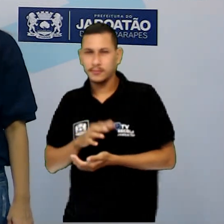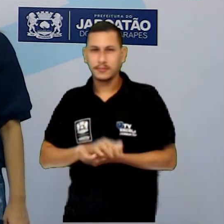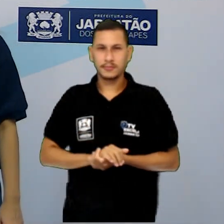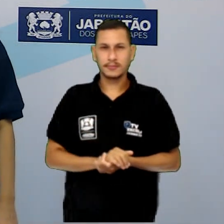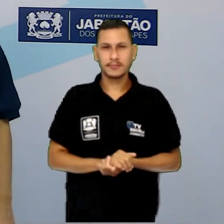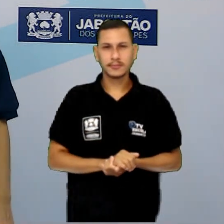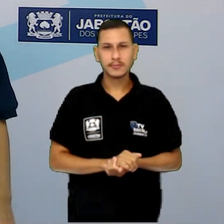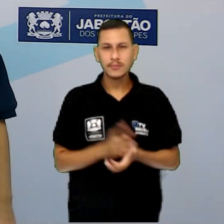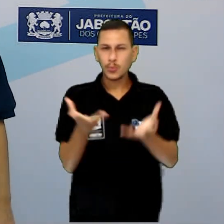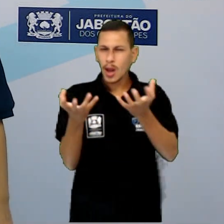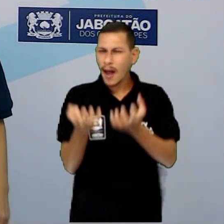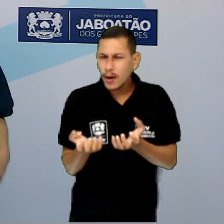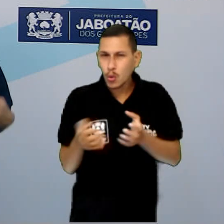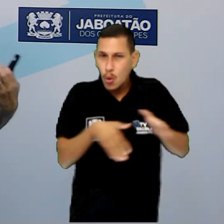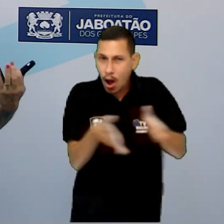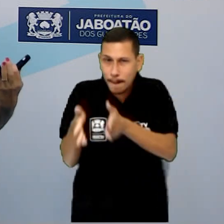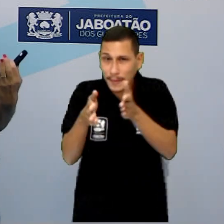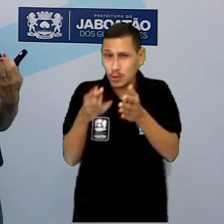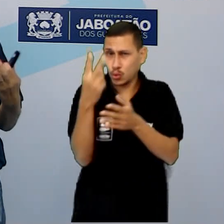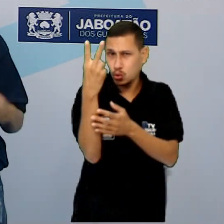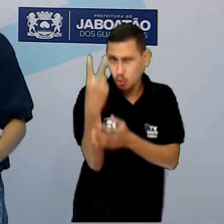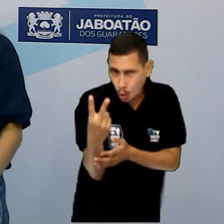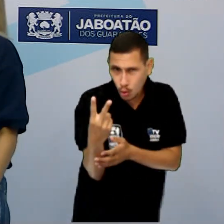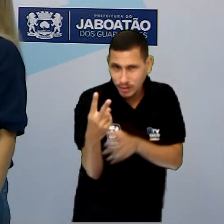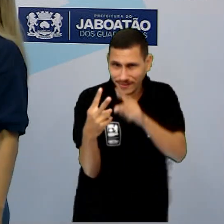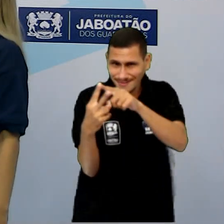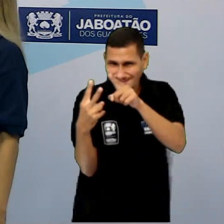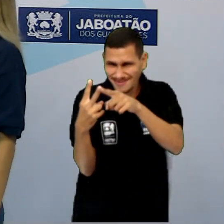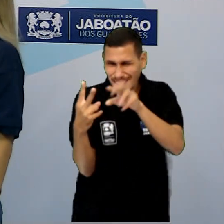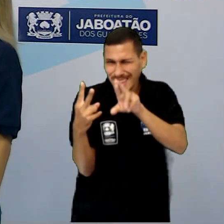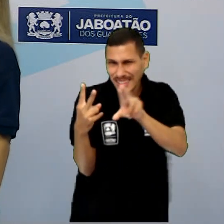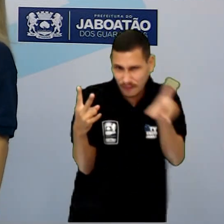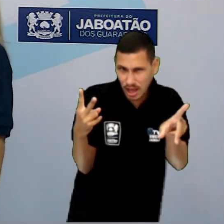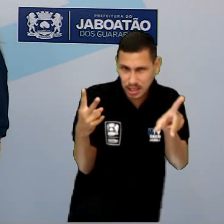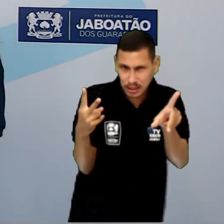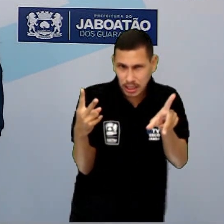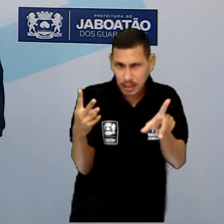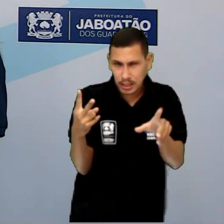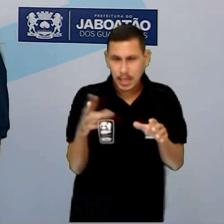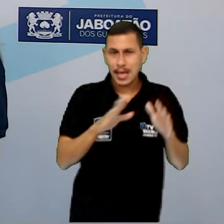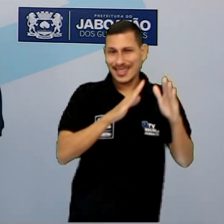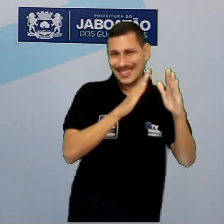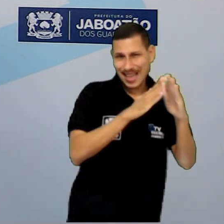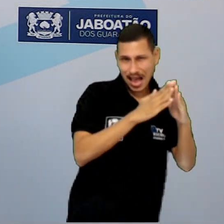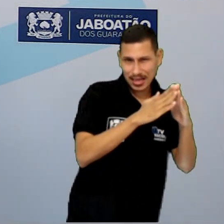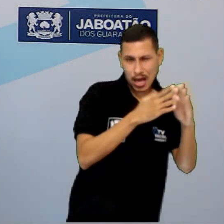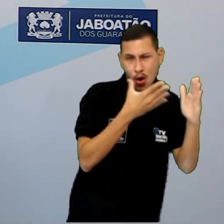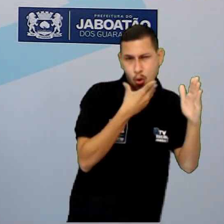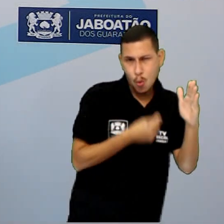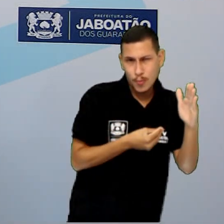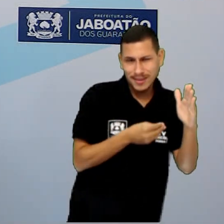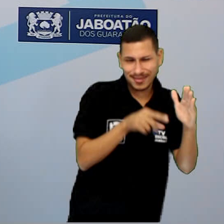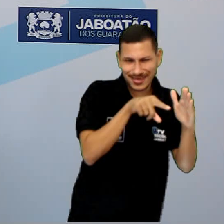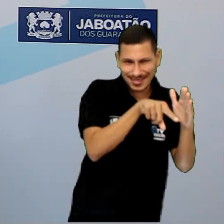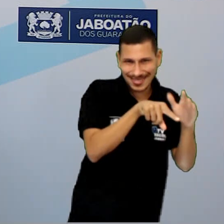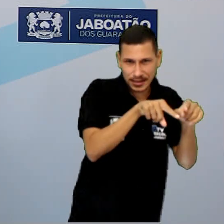dois caminhos diferentes para a gente ir da casa dele até